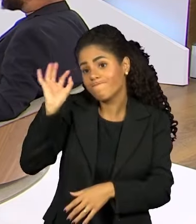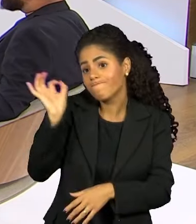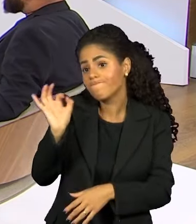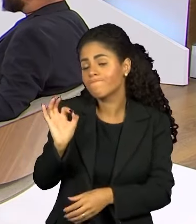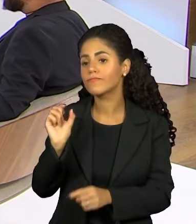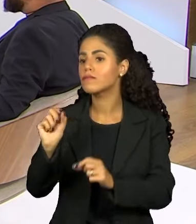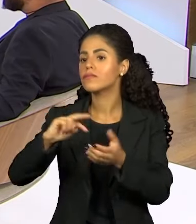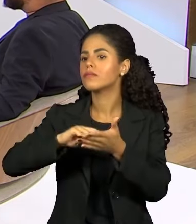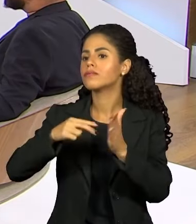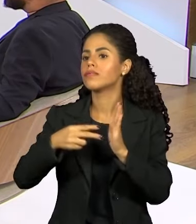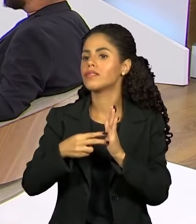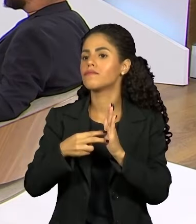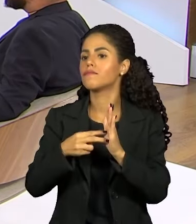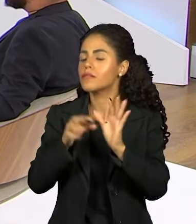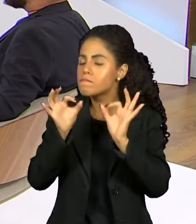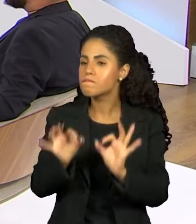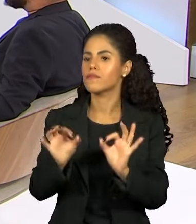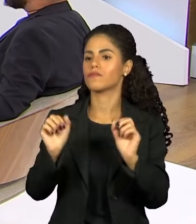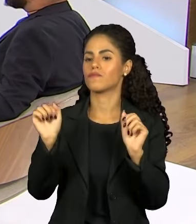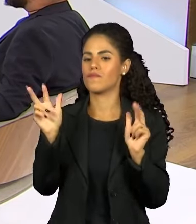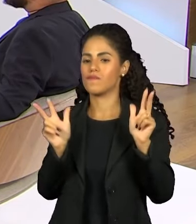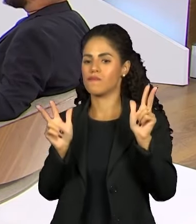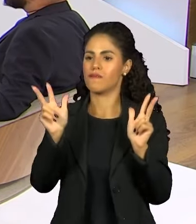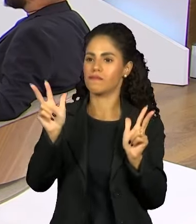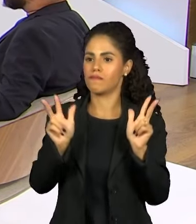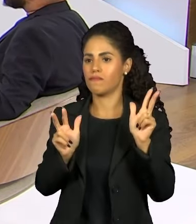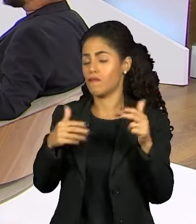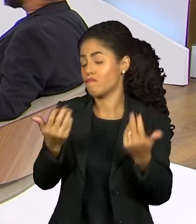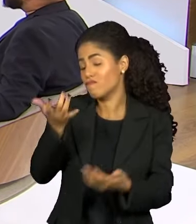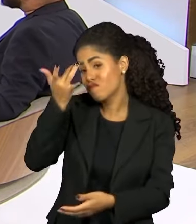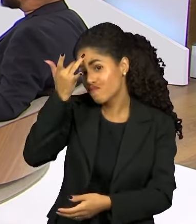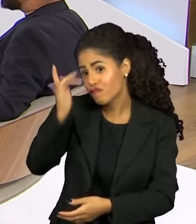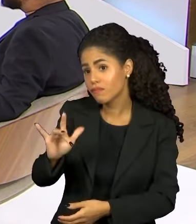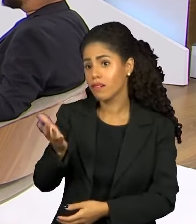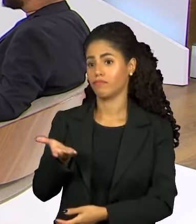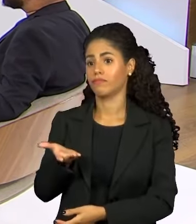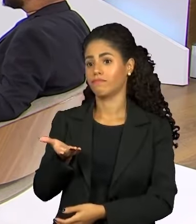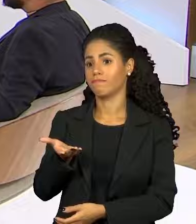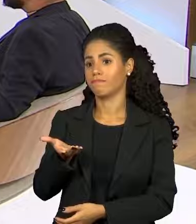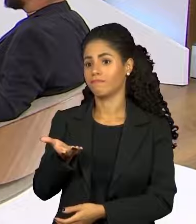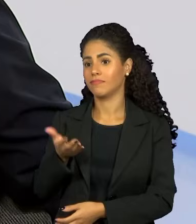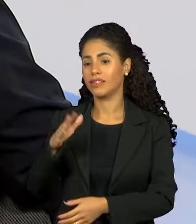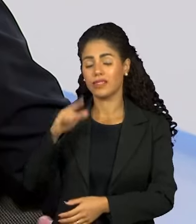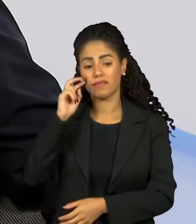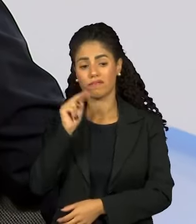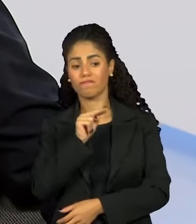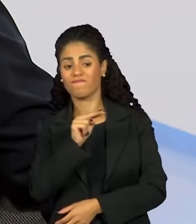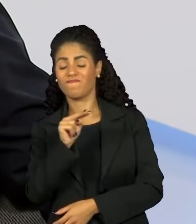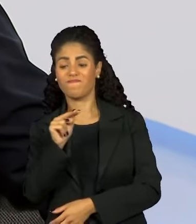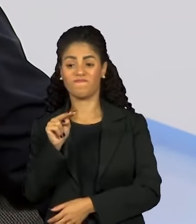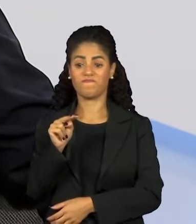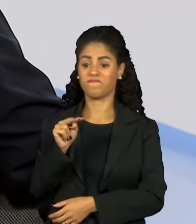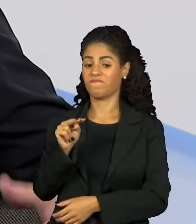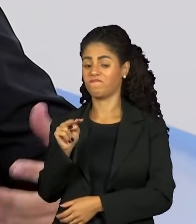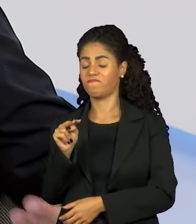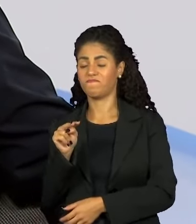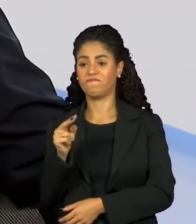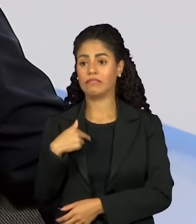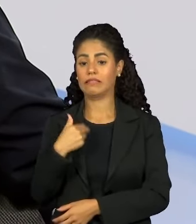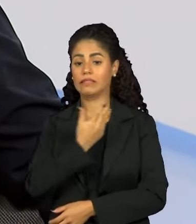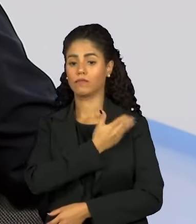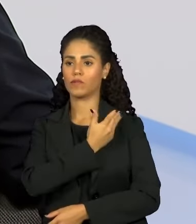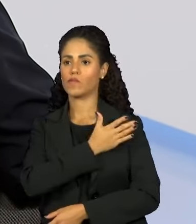significa o Carnaval e vêm com muito maus olhos o que acontece, o você mesmo falou dessa